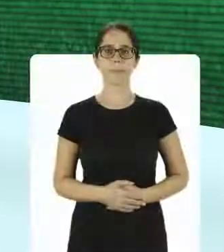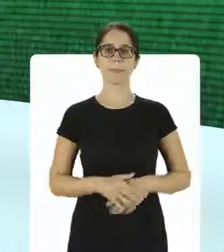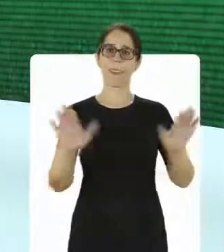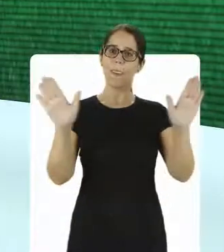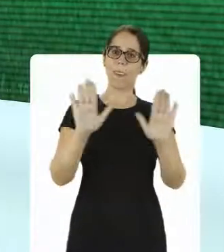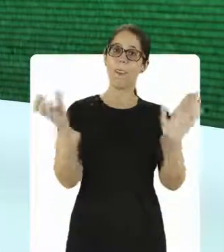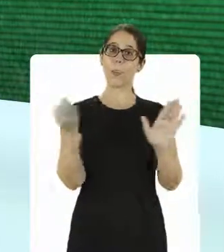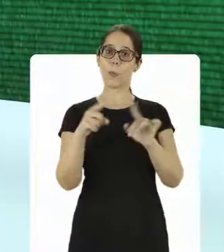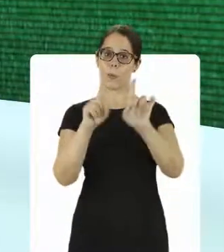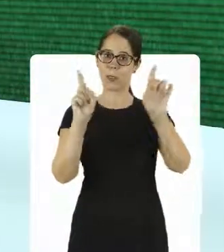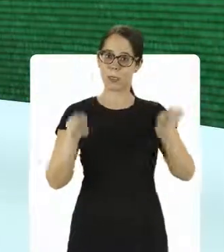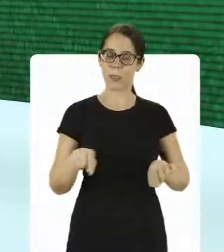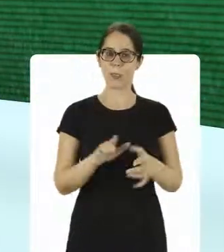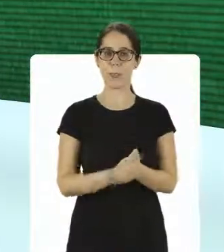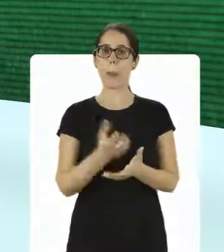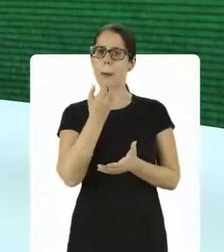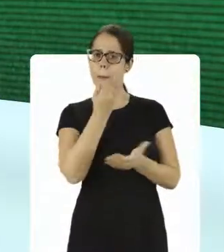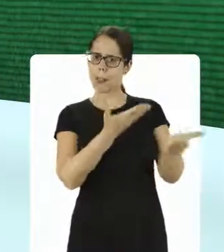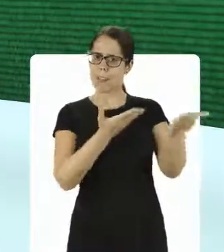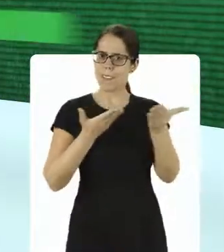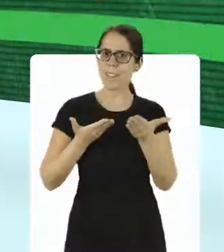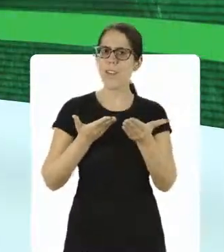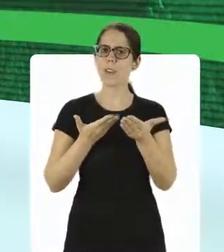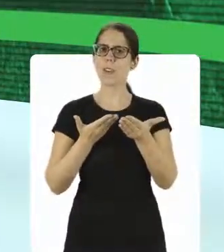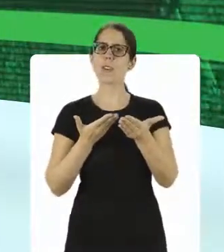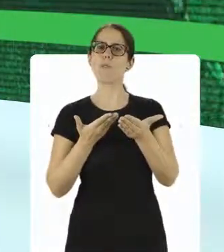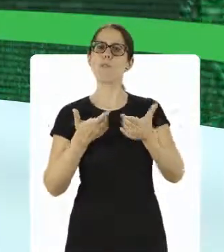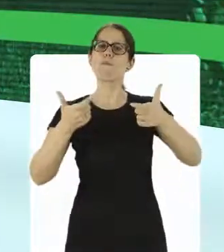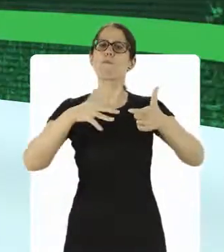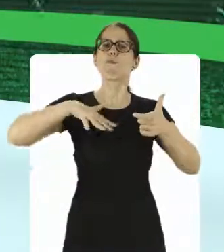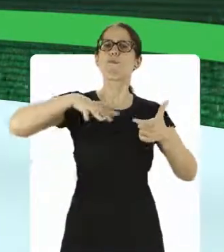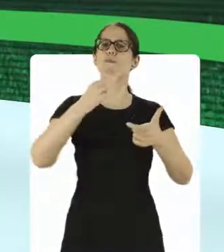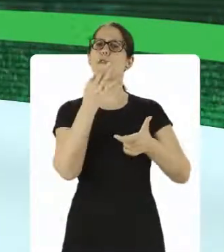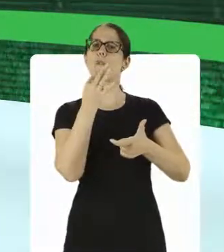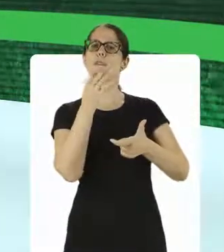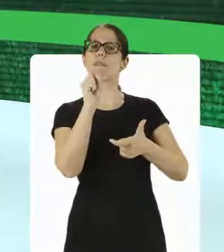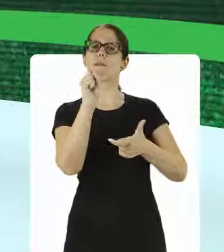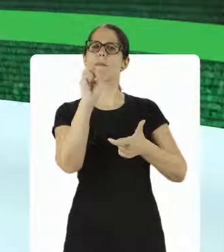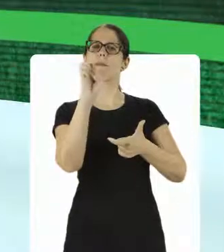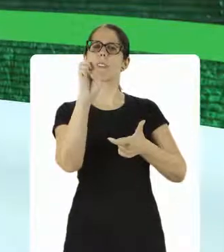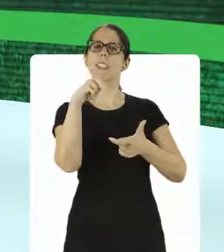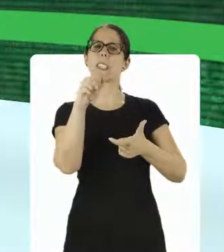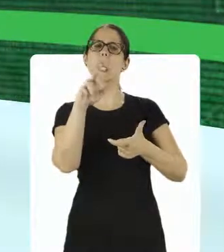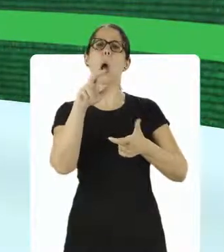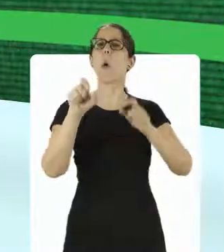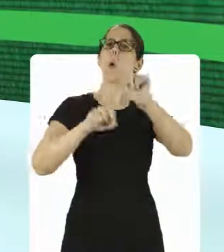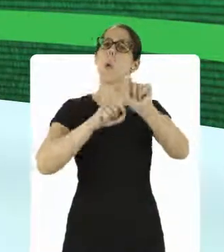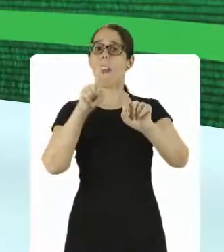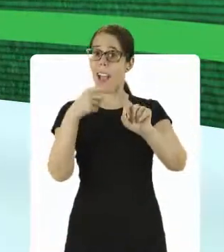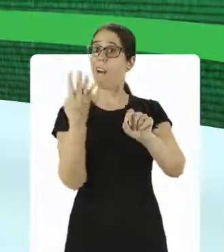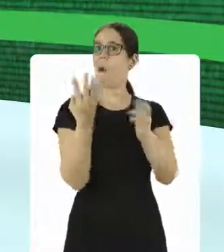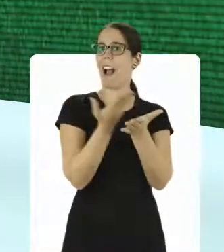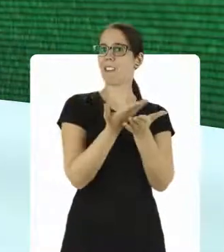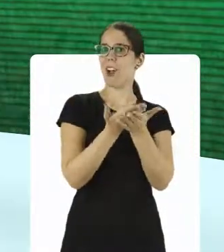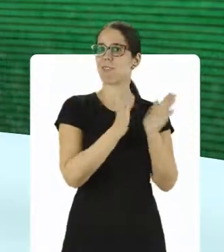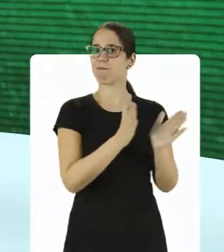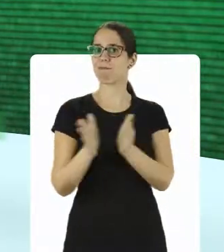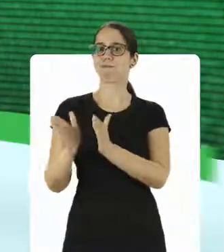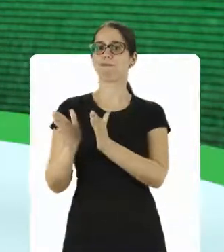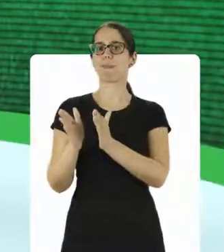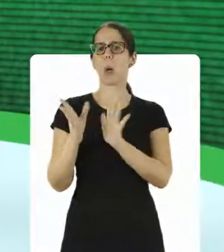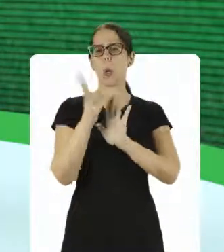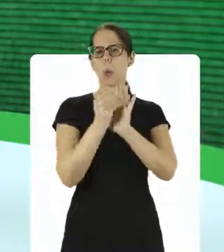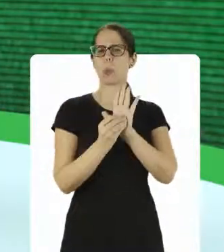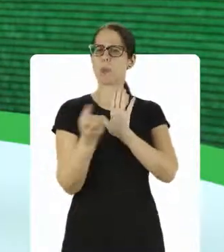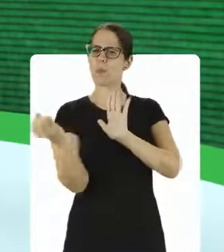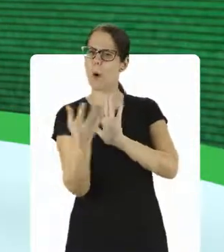Olá, novo colaborador! Seja bem-vindo ao Conhecendo o Senar, uma série de quatro aulas com conteúdos exclusivos. Uma